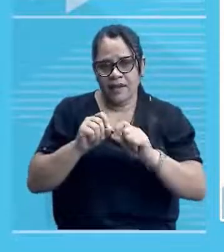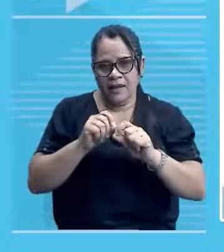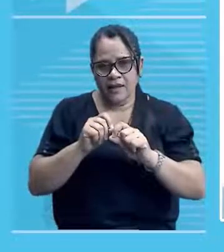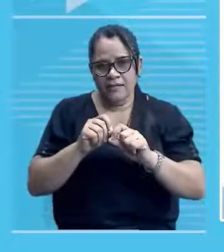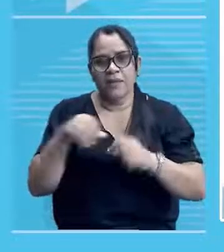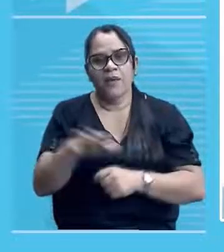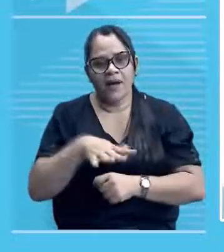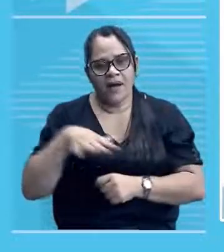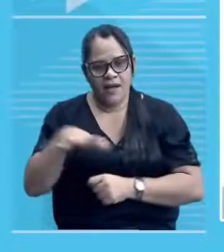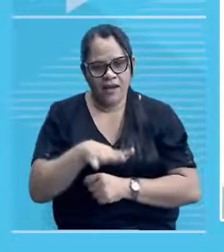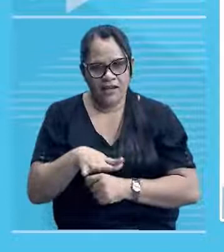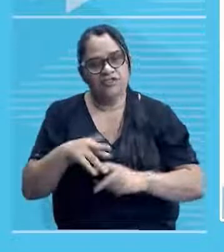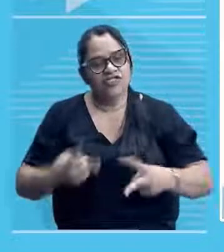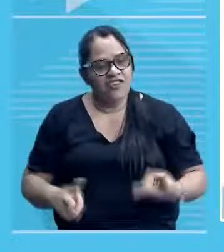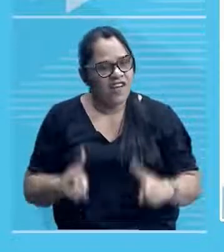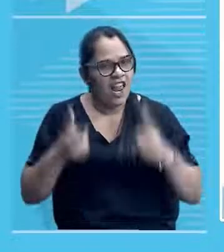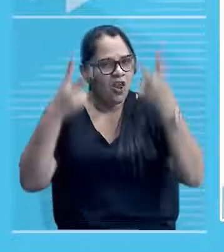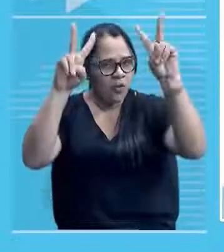histórico, tá?